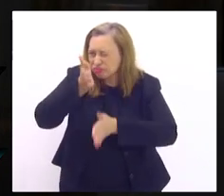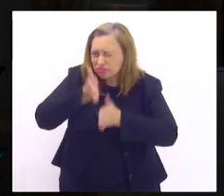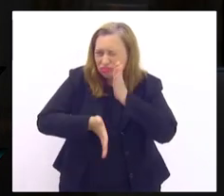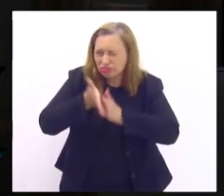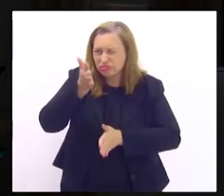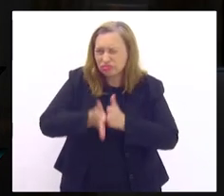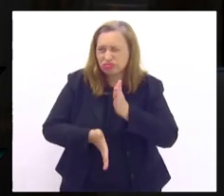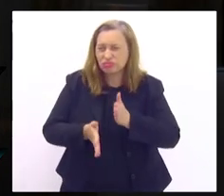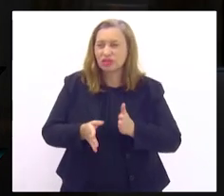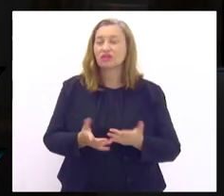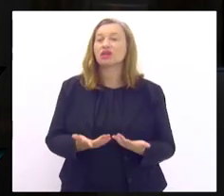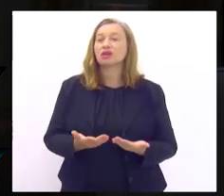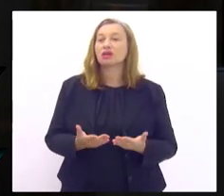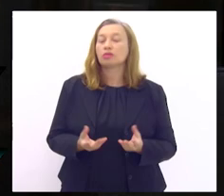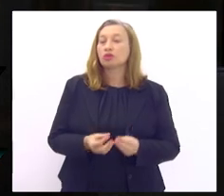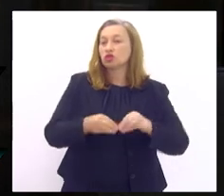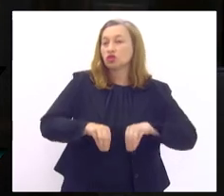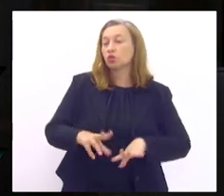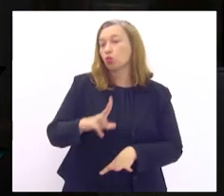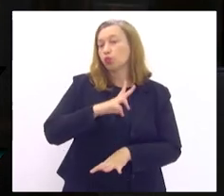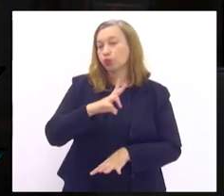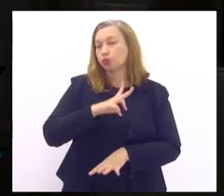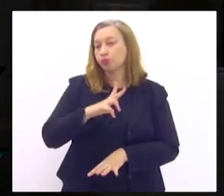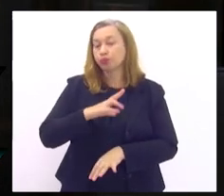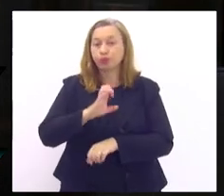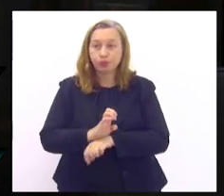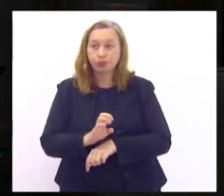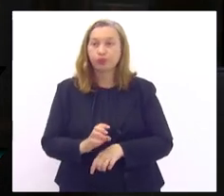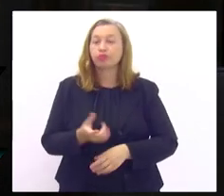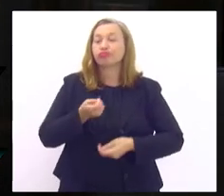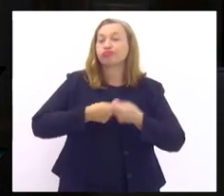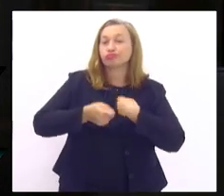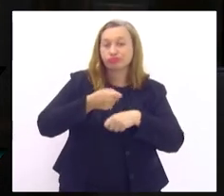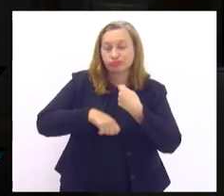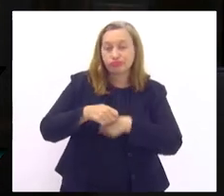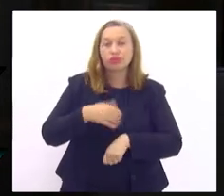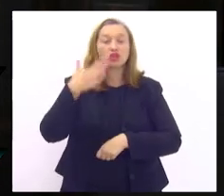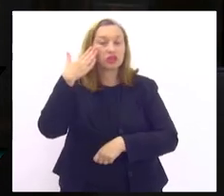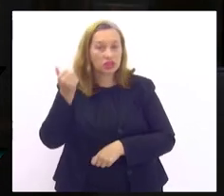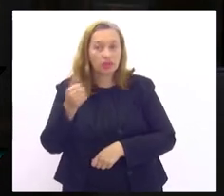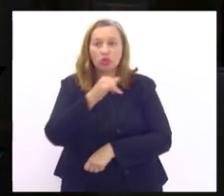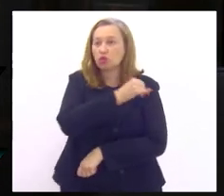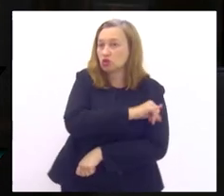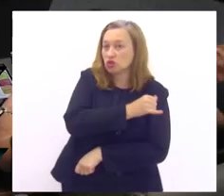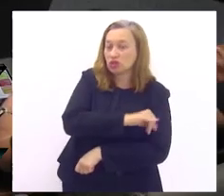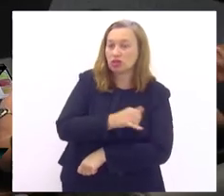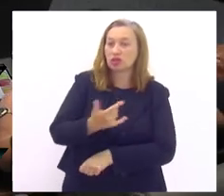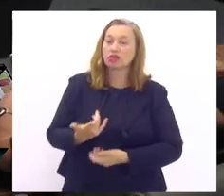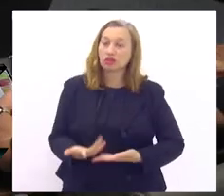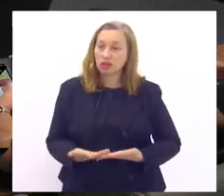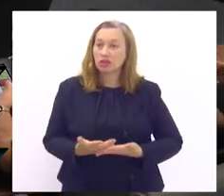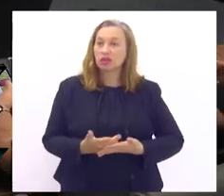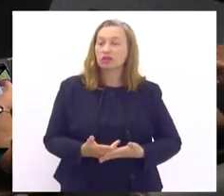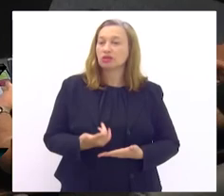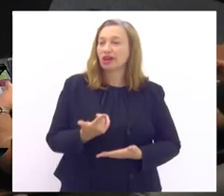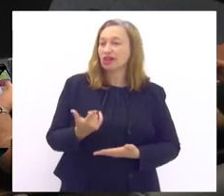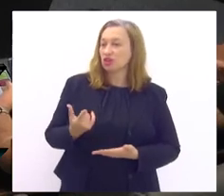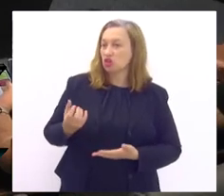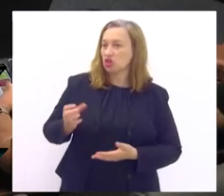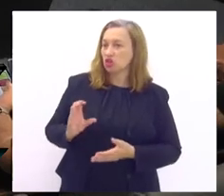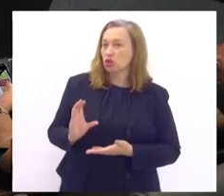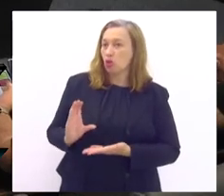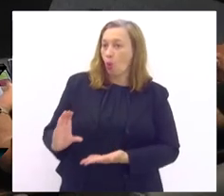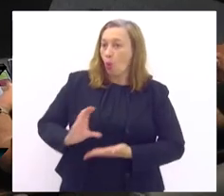o próprio Estado então é uma questão também econômica a gente sabe que o Rio de Janeiro não está nadando em braçadas de dinheiro a gente sabe